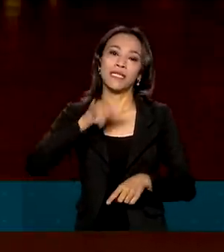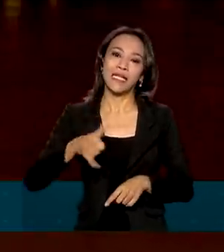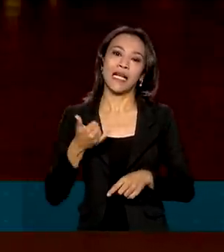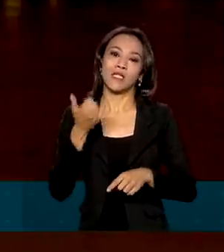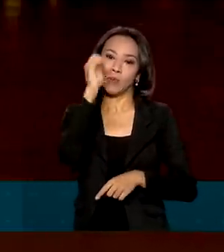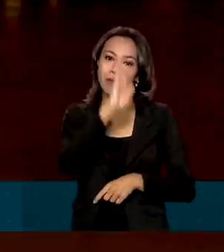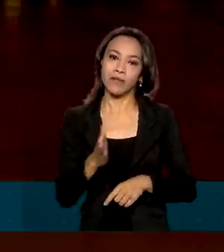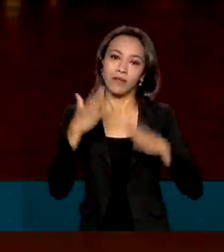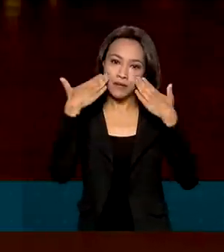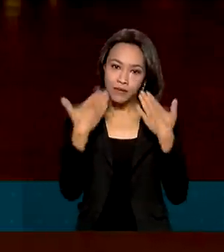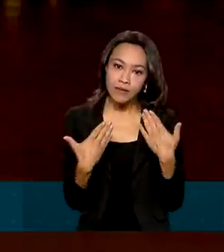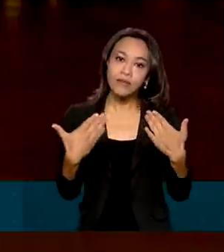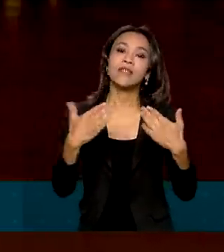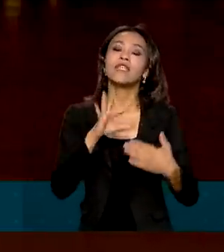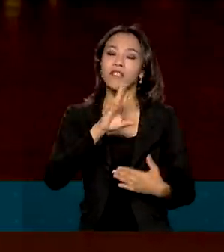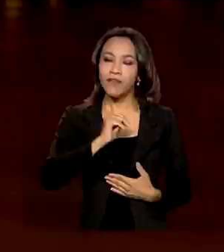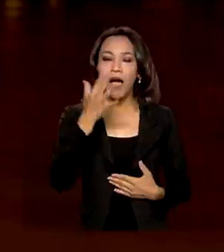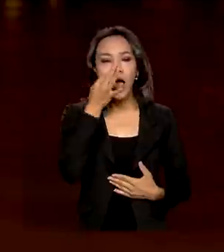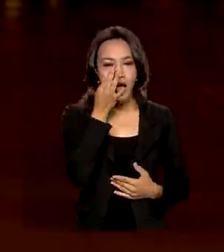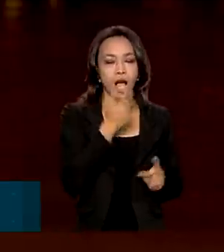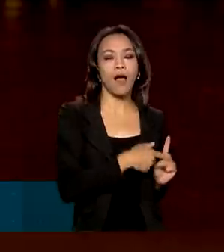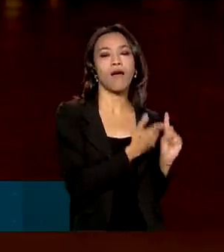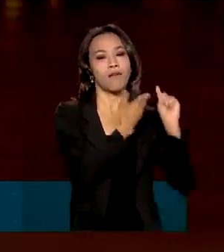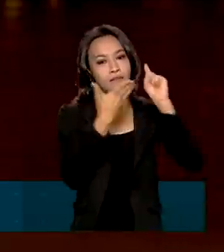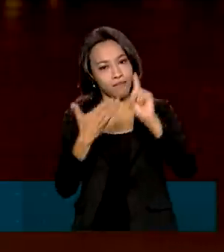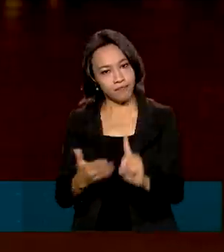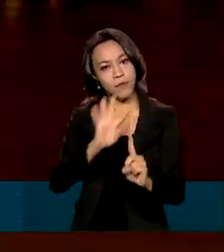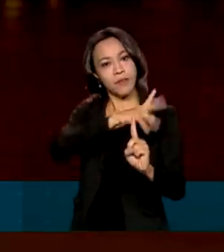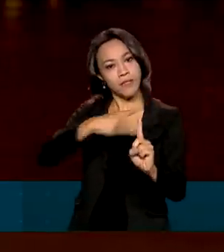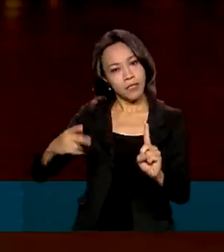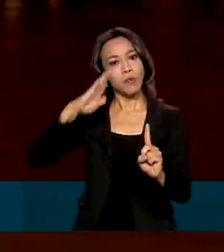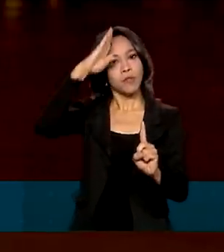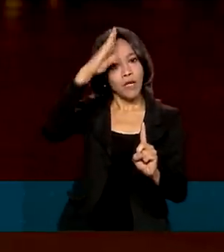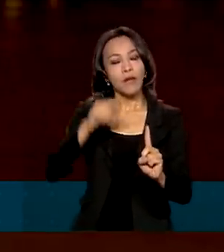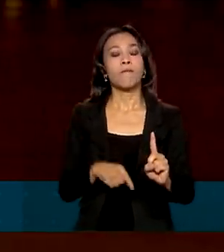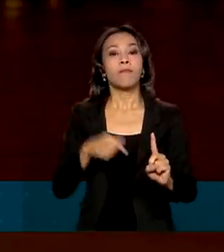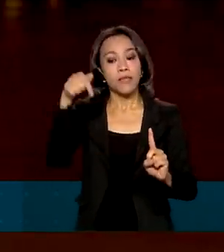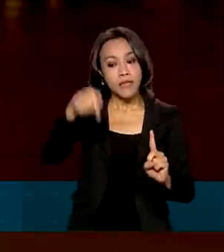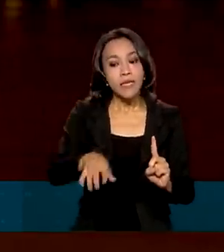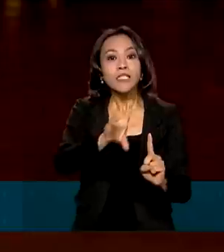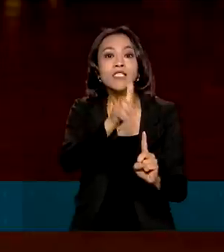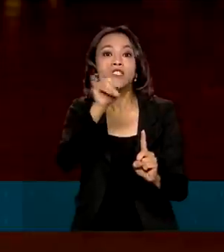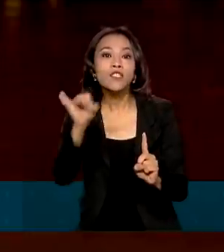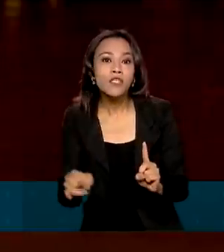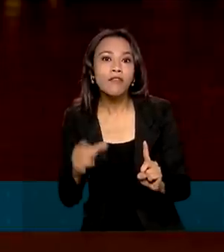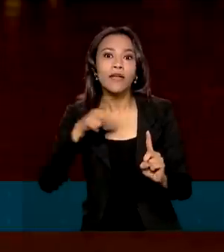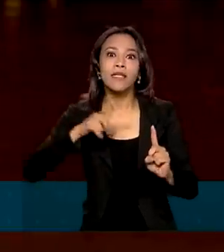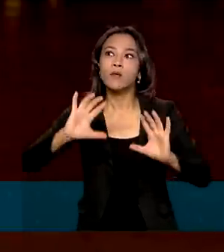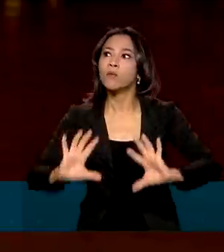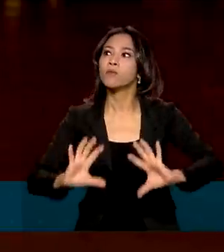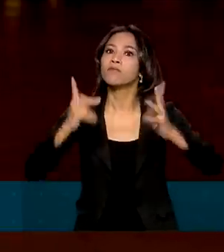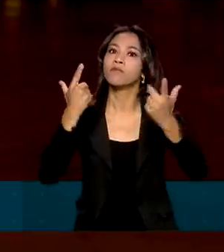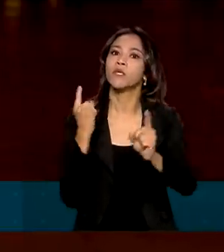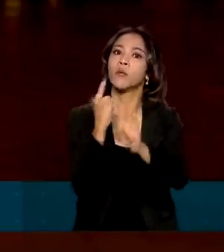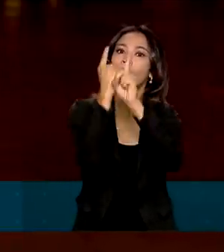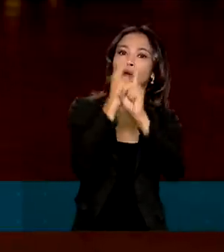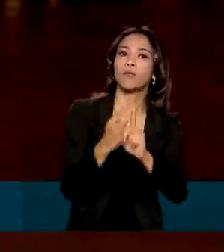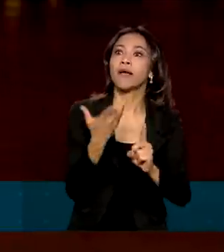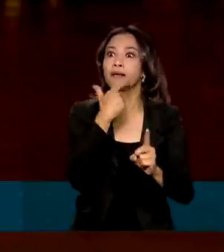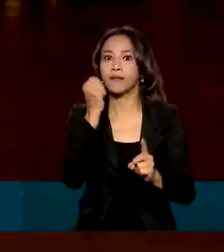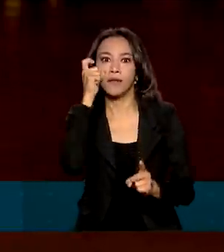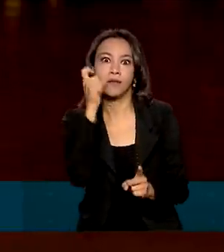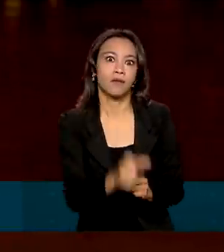com a presença do presidente Jair Bolsonaro. Neste dia, também haverá um evento para quem quer investir no país, além de